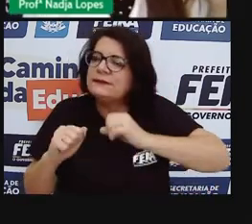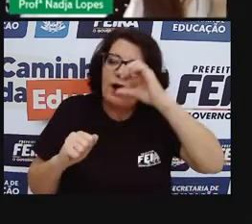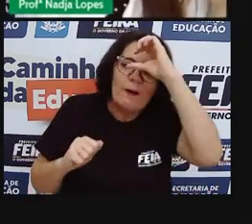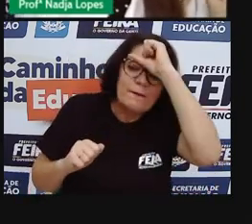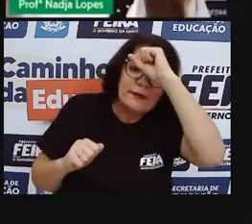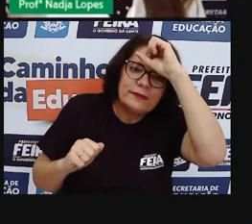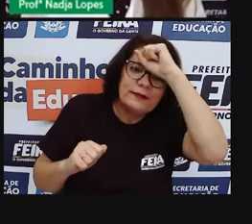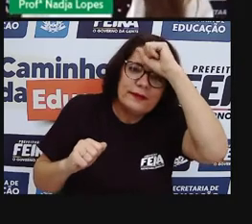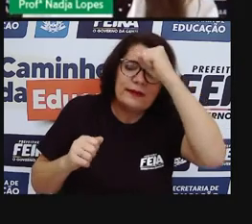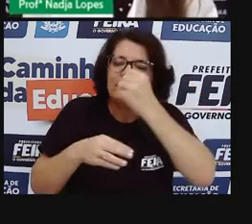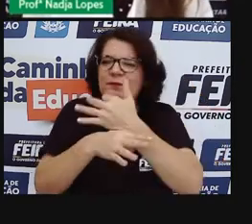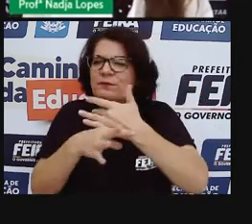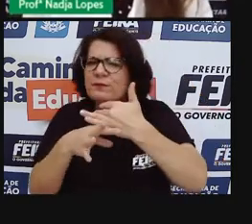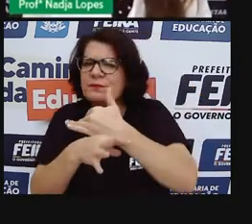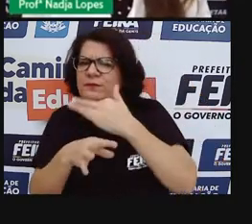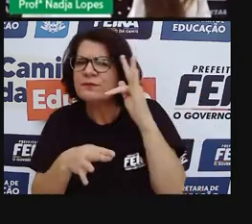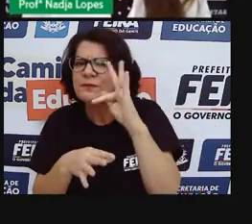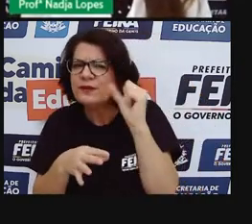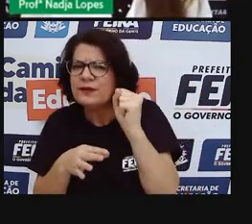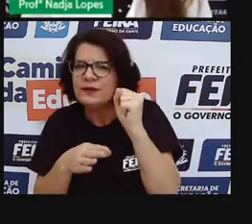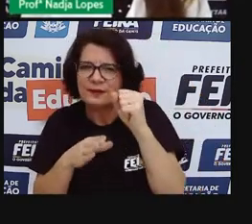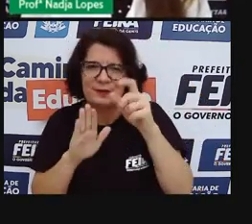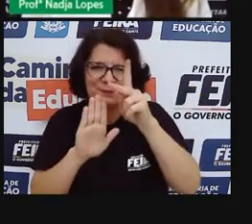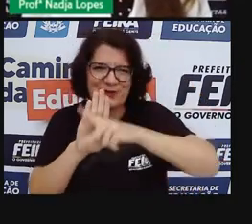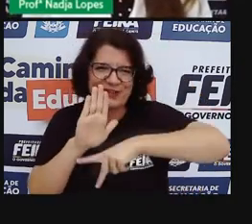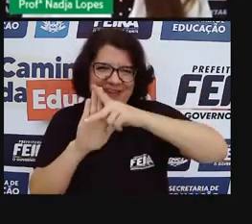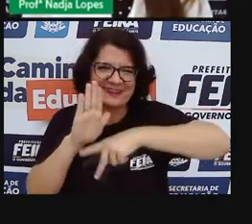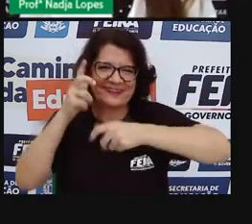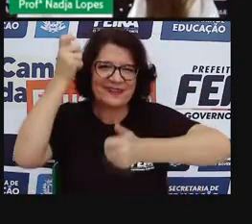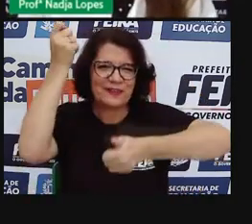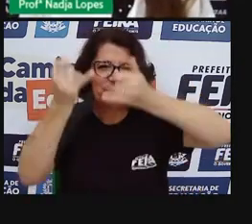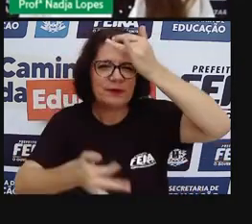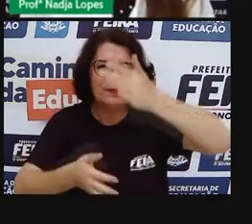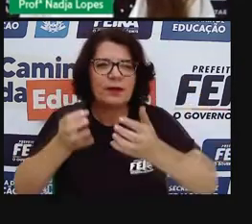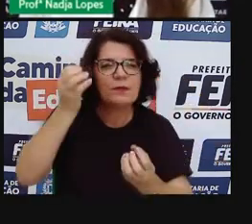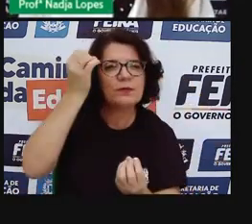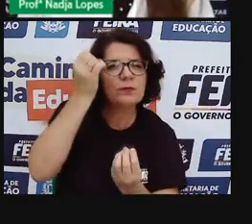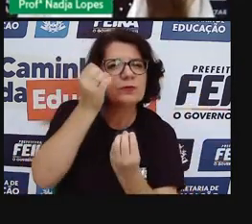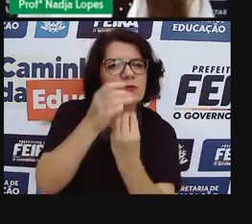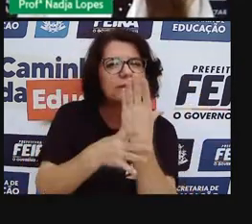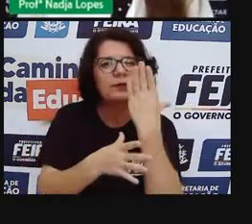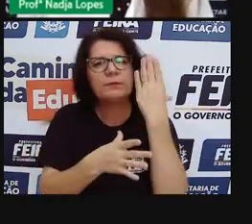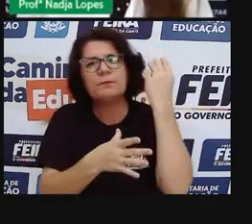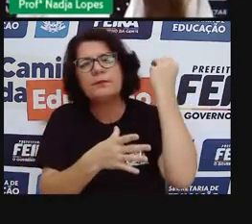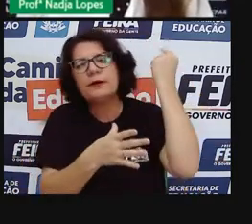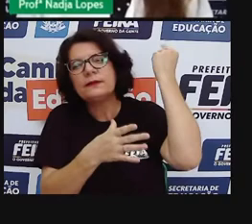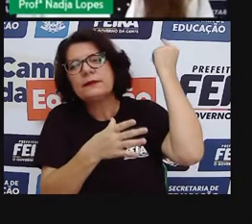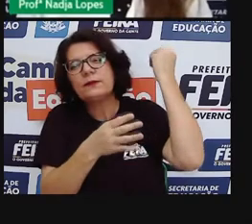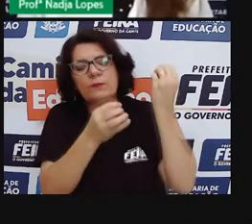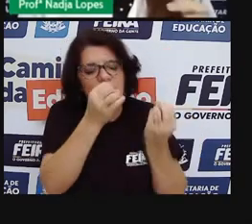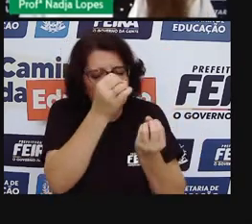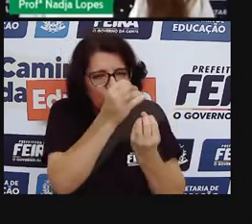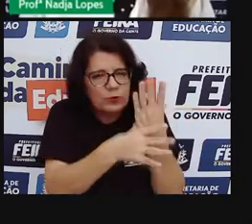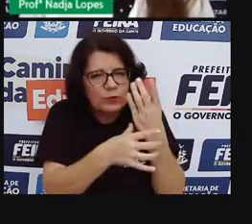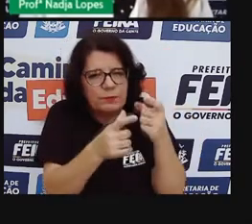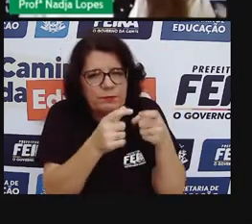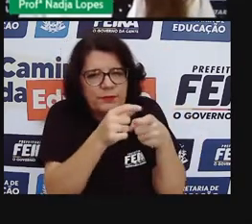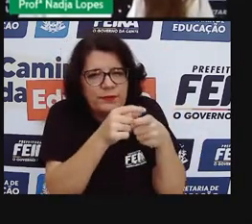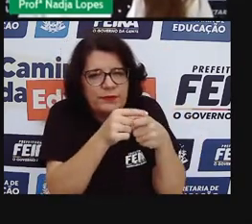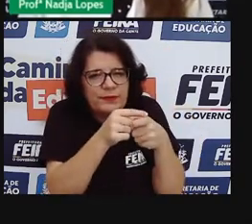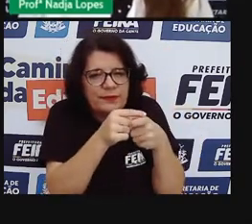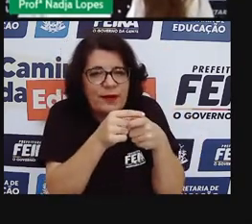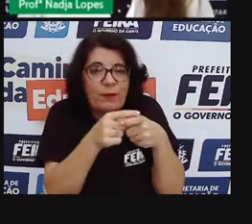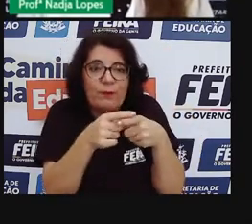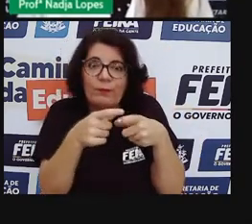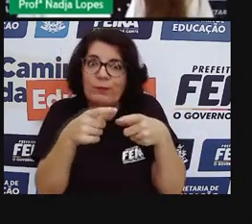cidade. A gente já falou um pouquinho sobre a história, né? Como surgiu Feira de Santana. E vocês já pararam pra se